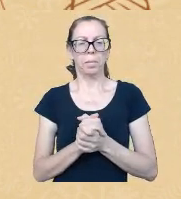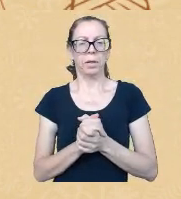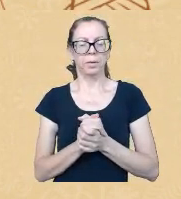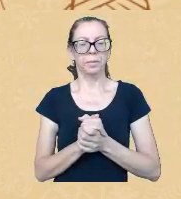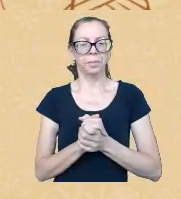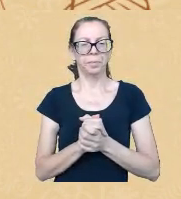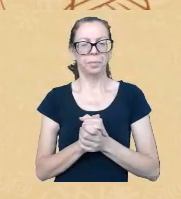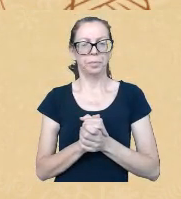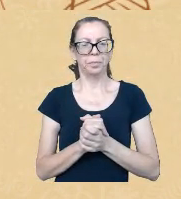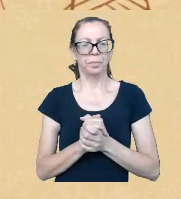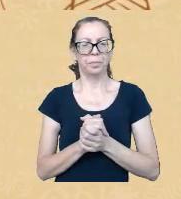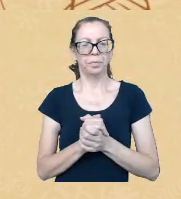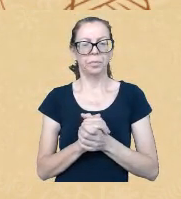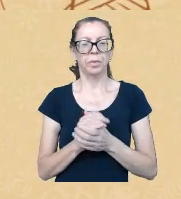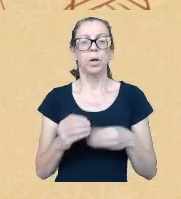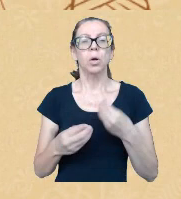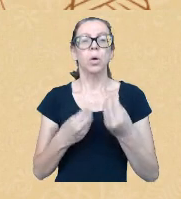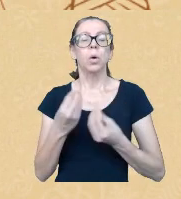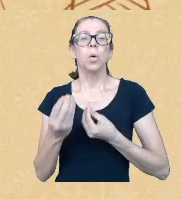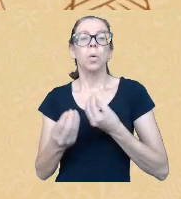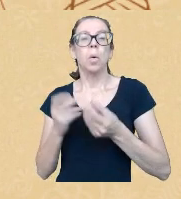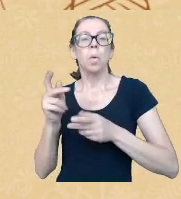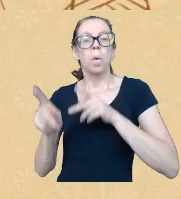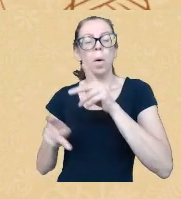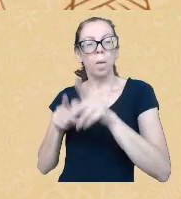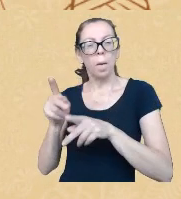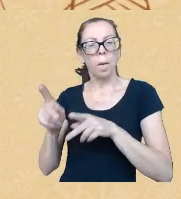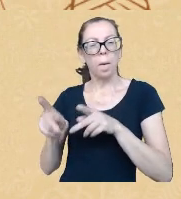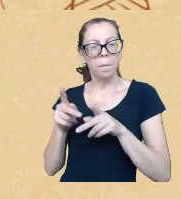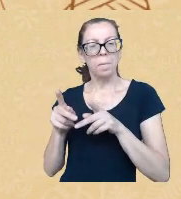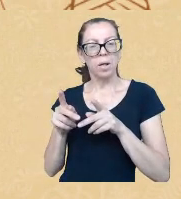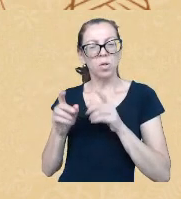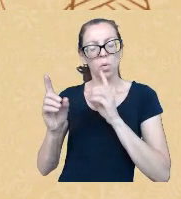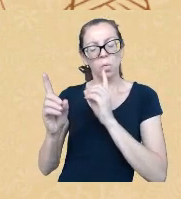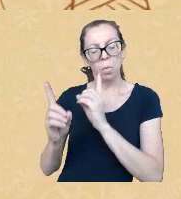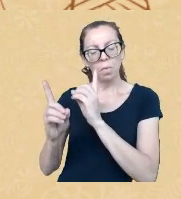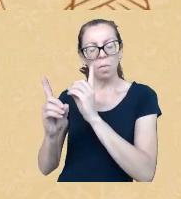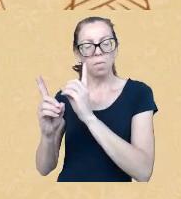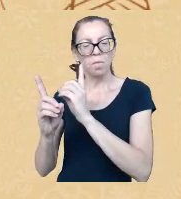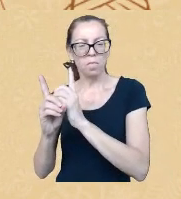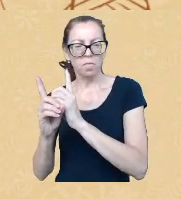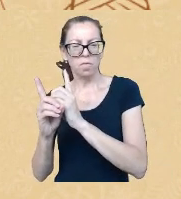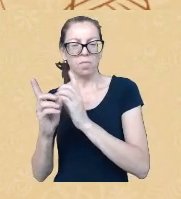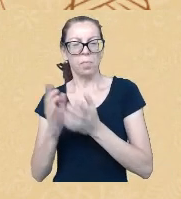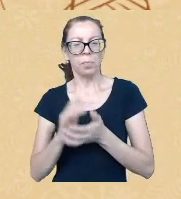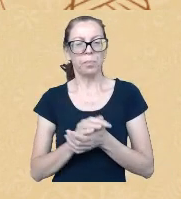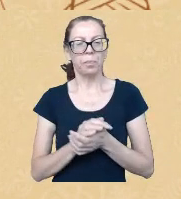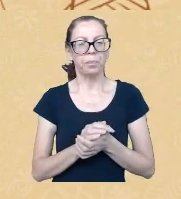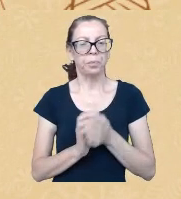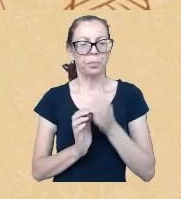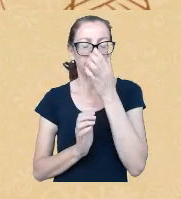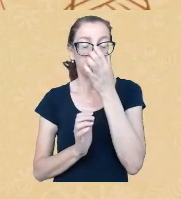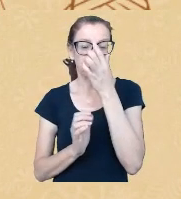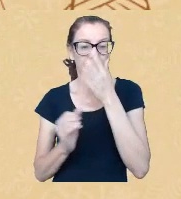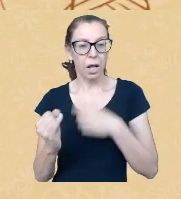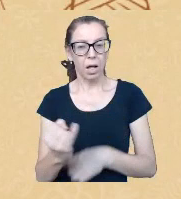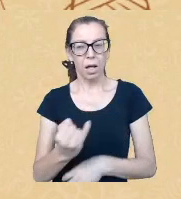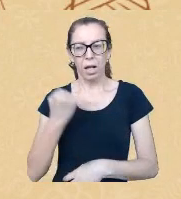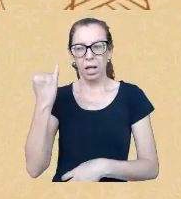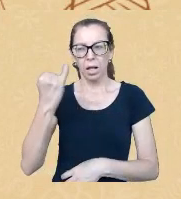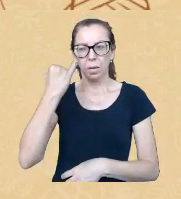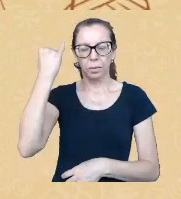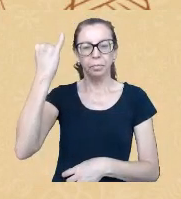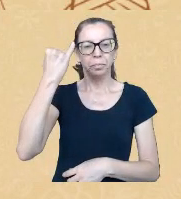quanto que essa pessoa se aproximaria ou não desse estereótipo do índio genérico isso é muito importante na nossa profissão